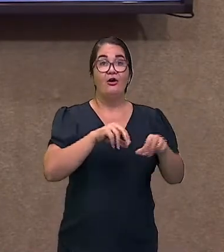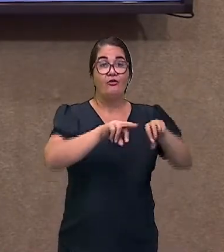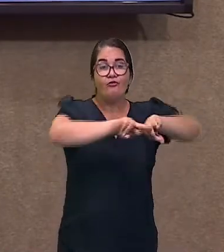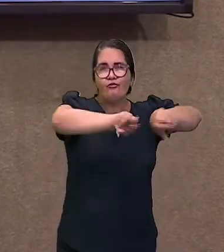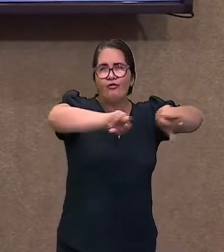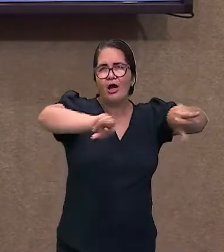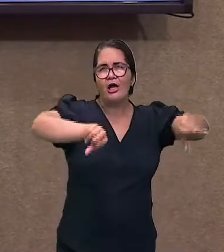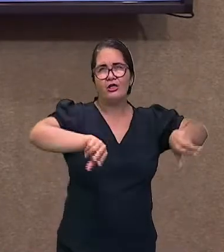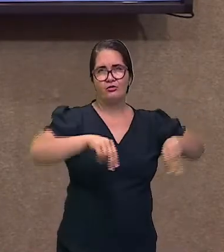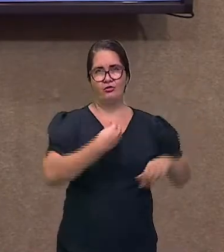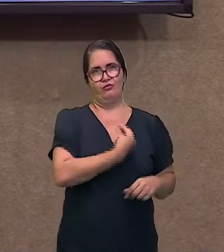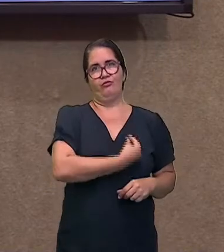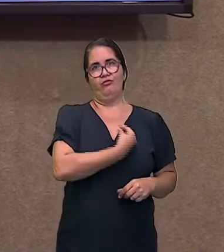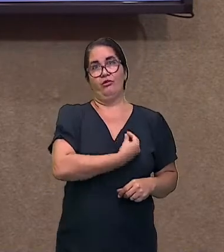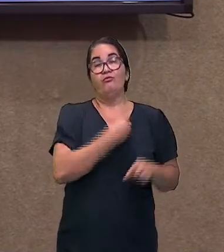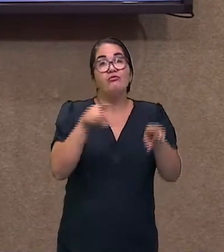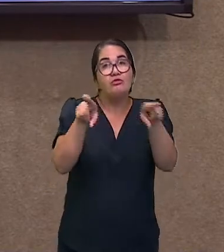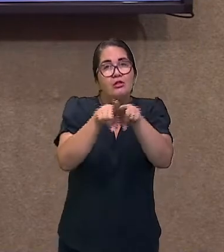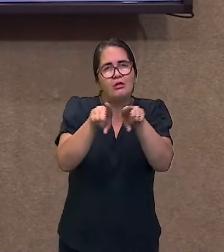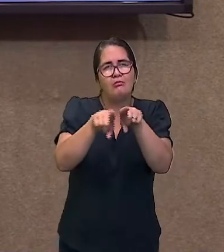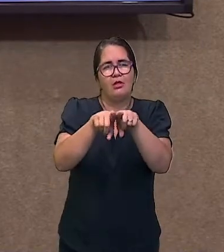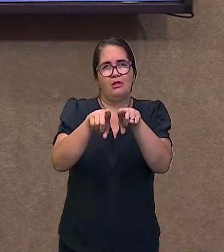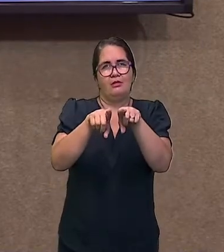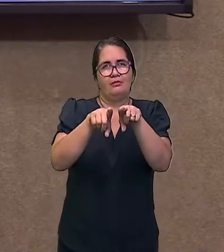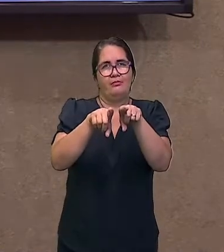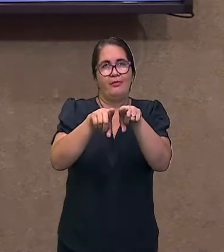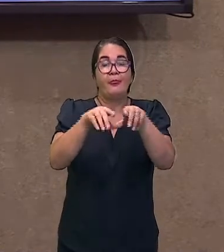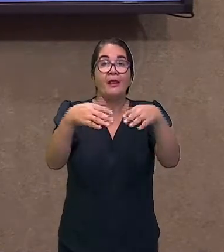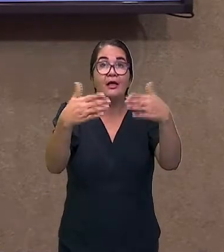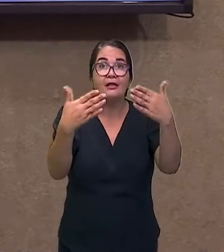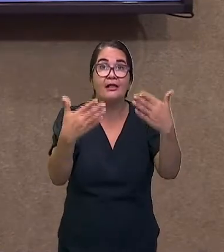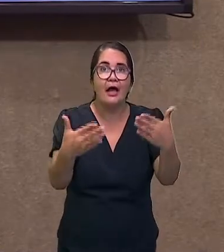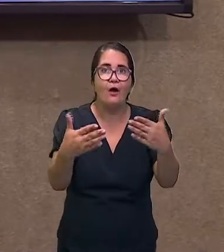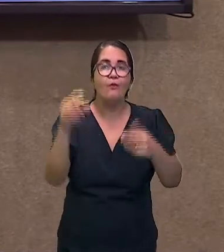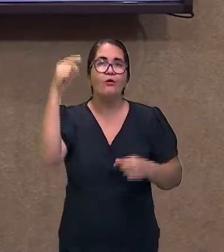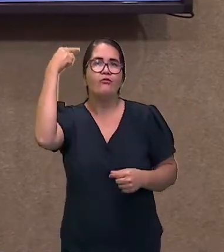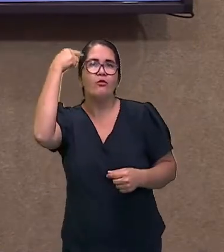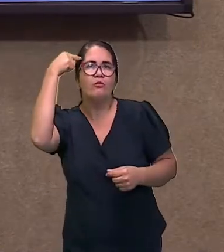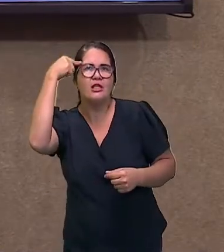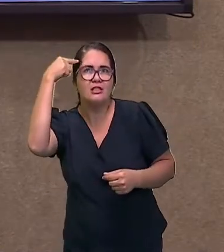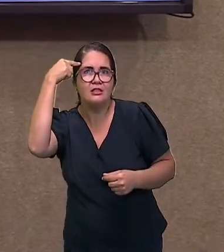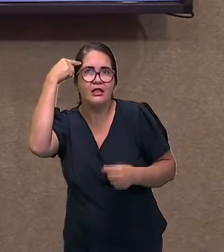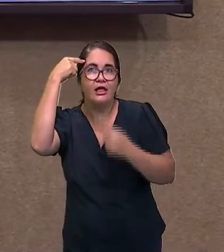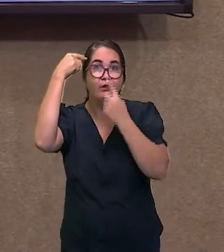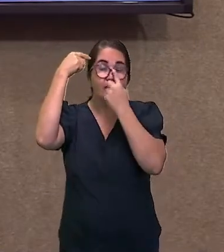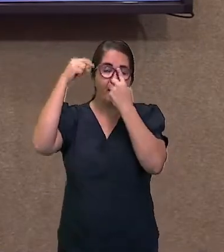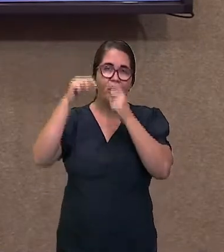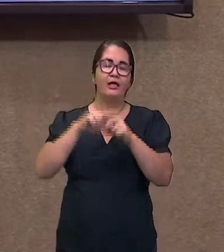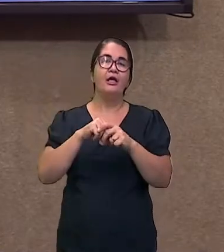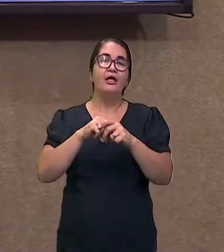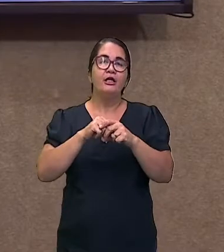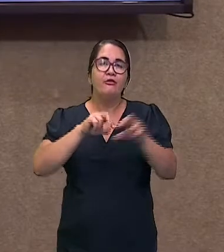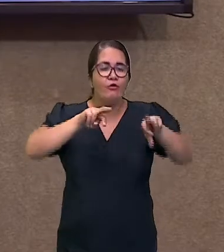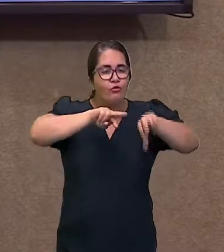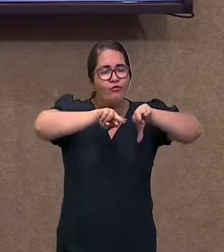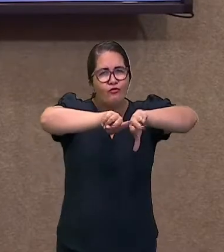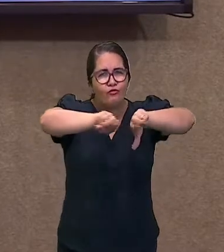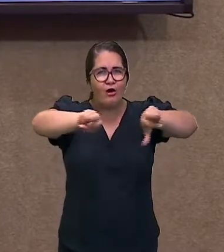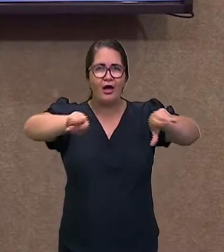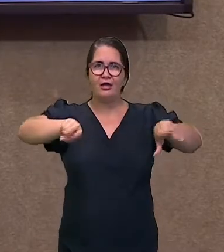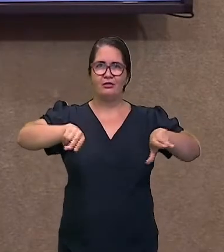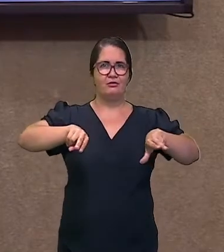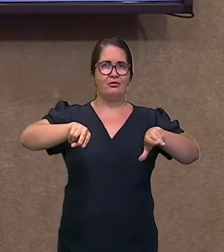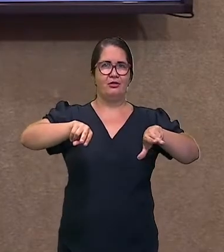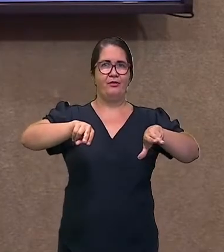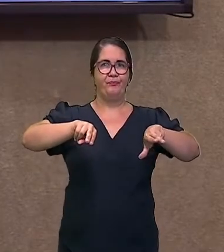morcego. Mas sabiam que os morcegos são também muito necessários para o